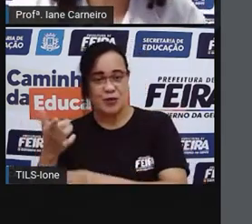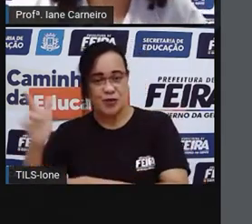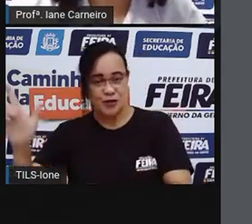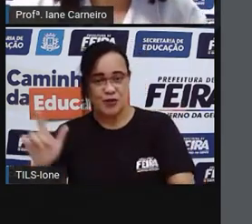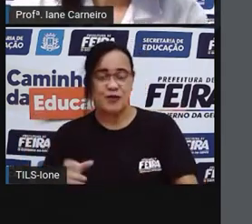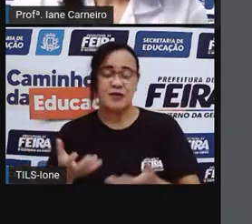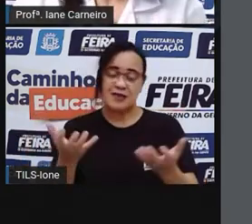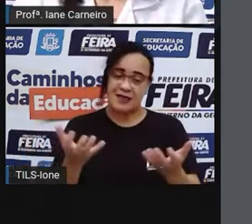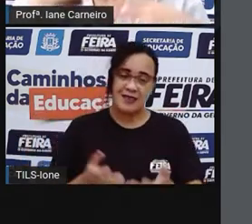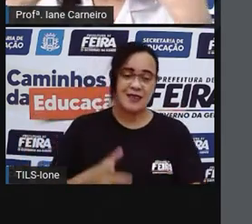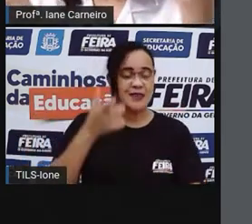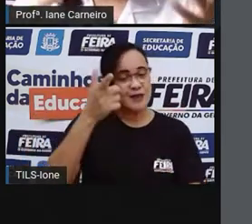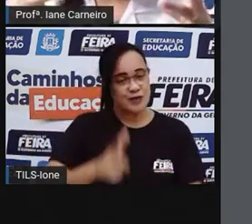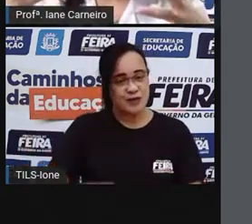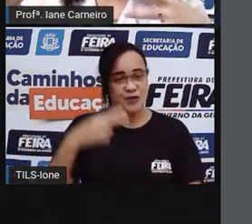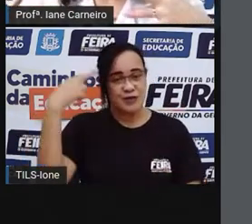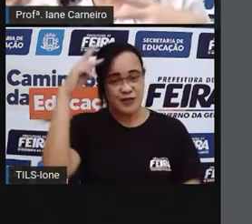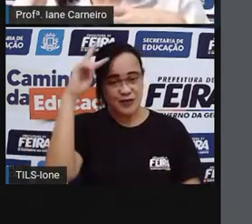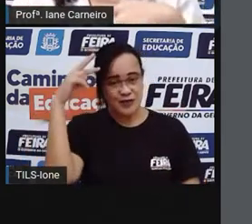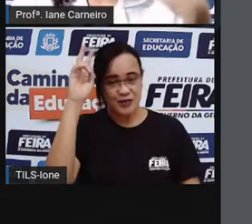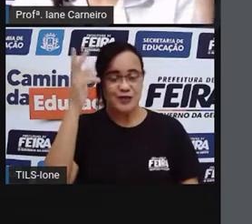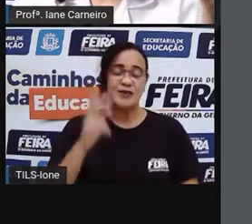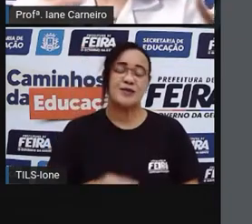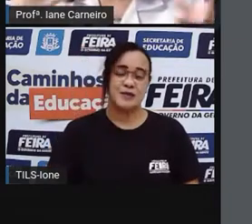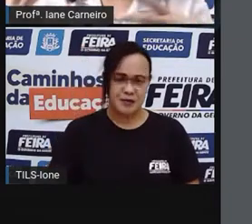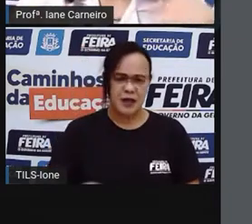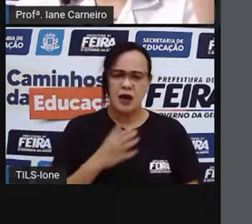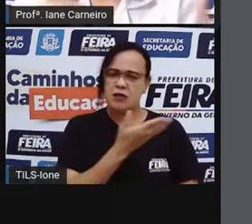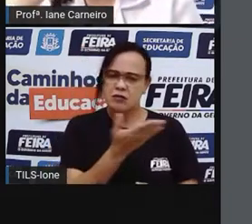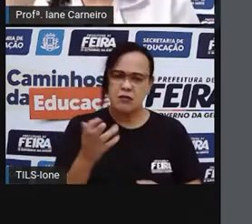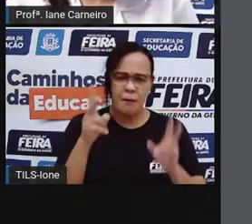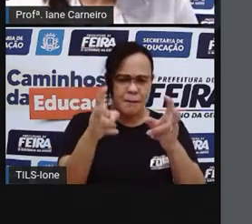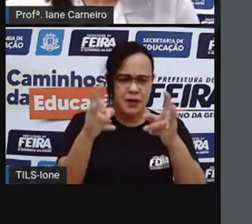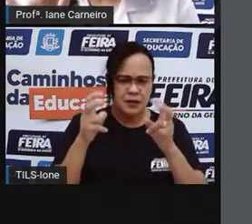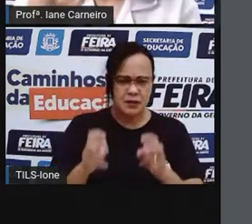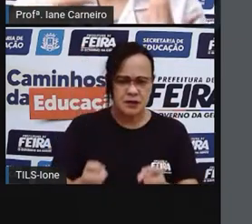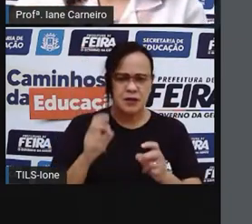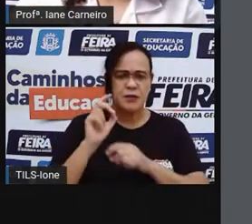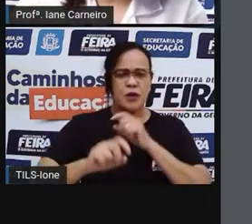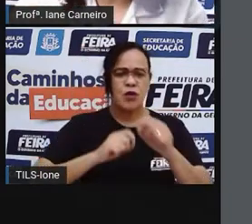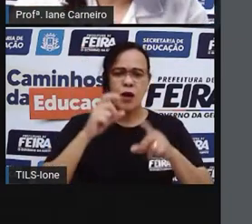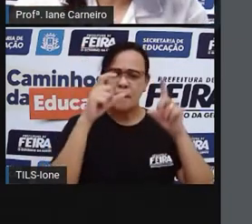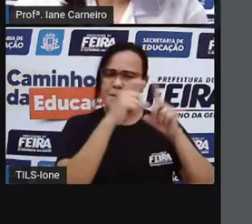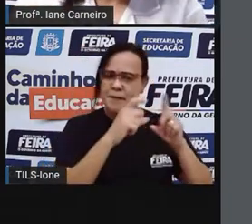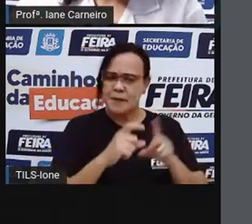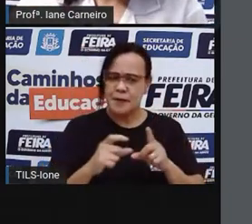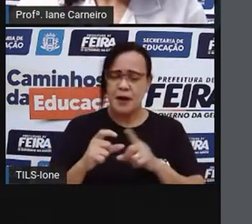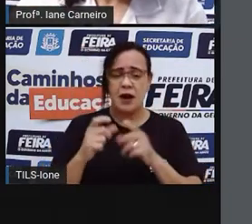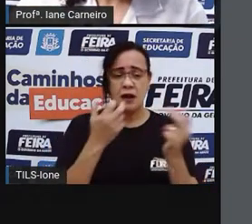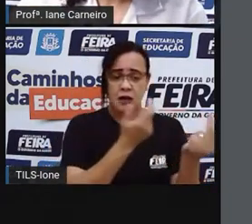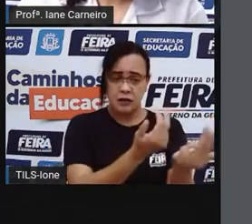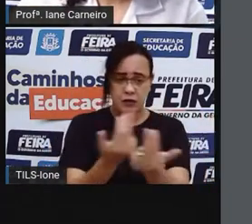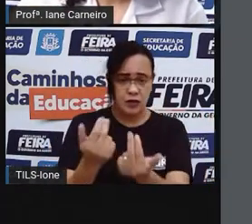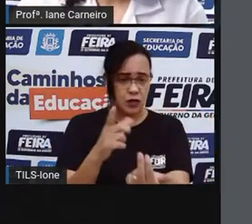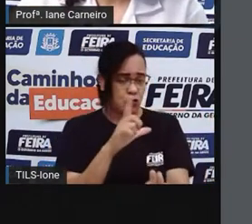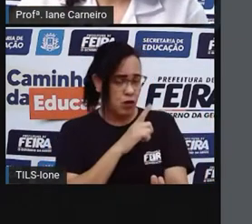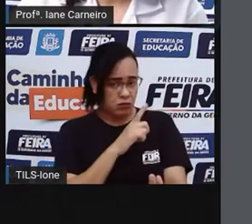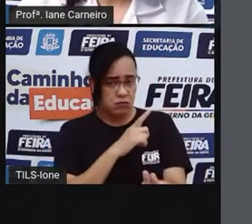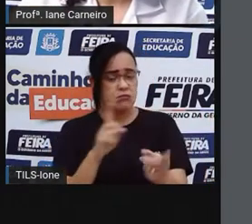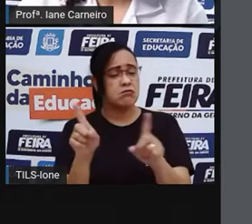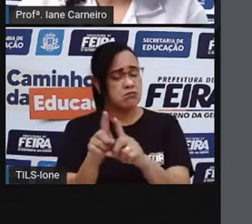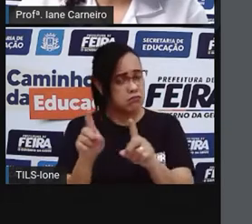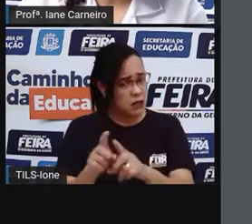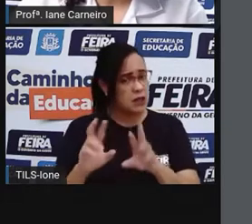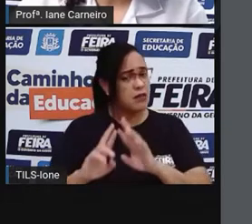que continue. Vocês conseguiram perceber o que é que as palavras têm de igual, o que é que elas têm de diferente? Como a